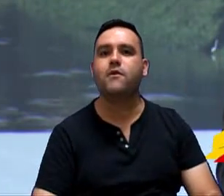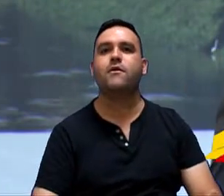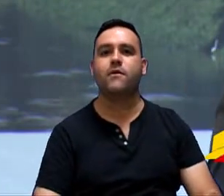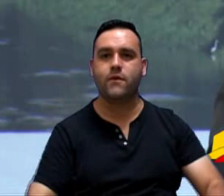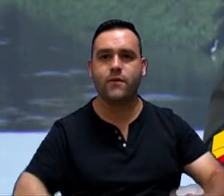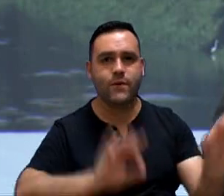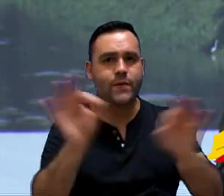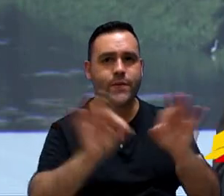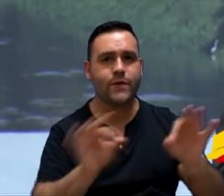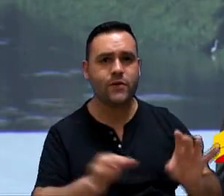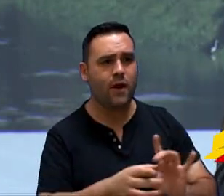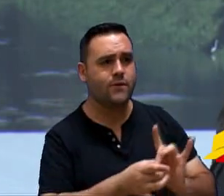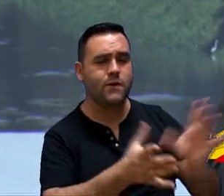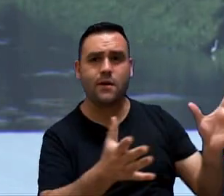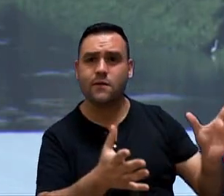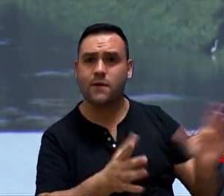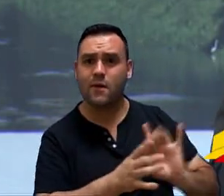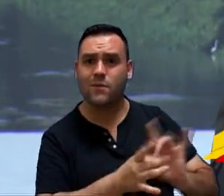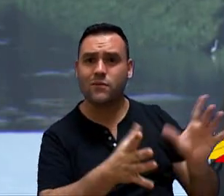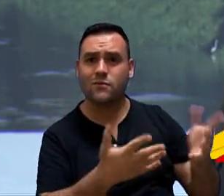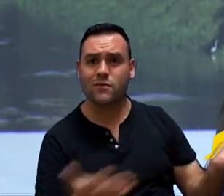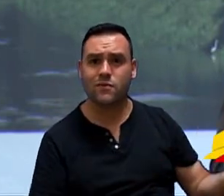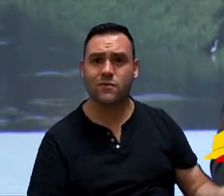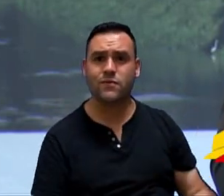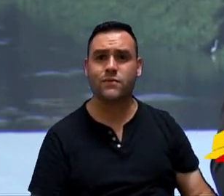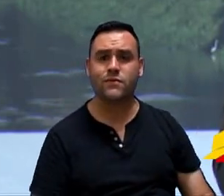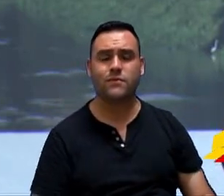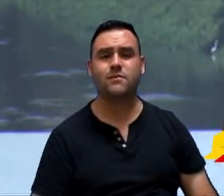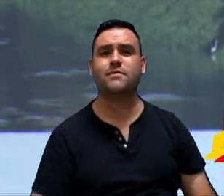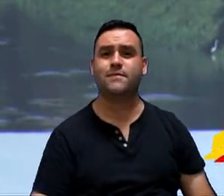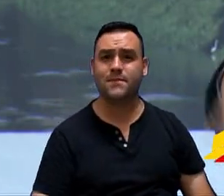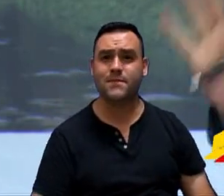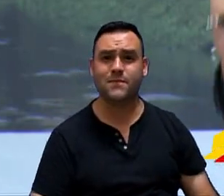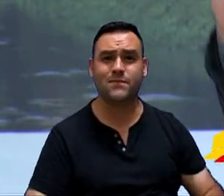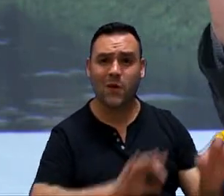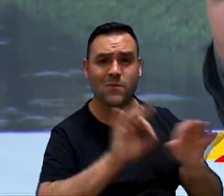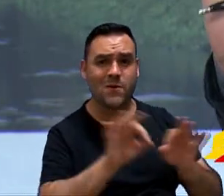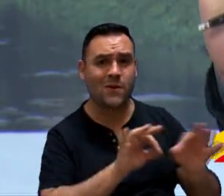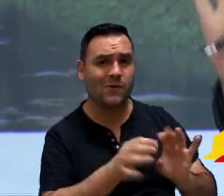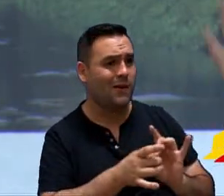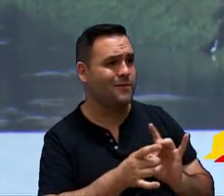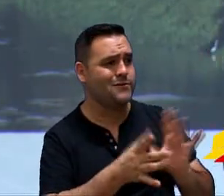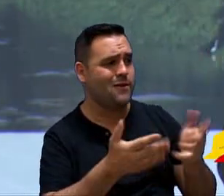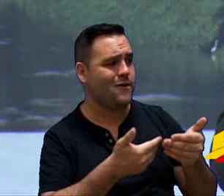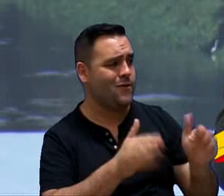projeto aqui está deixando. Aconteceu uma coisa dessa? Esse projeto está deixando.